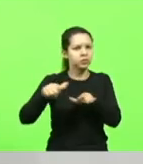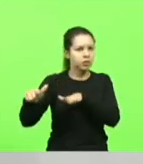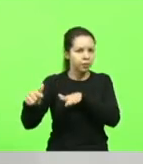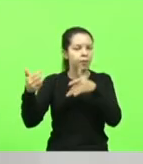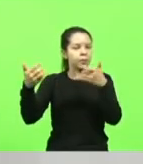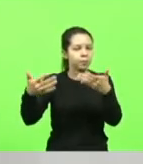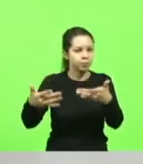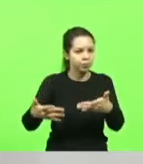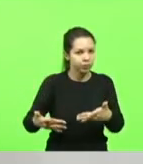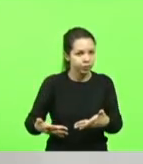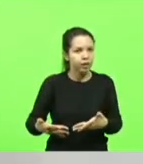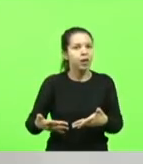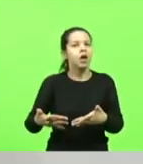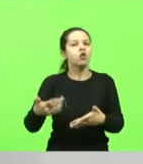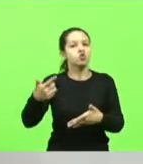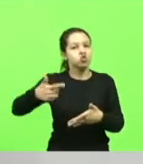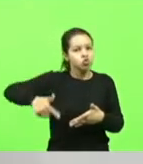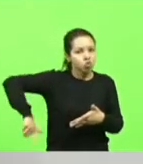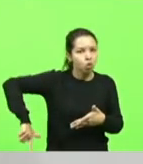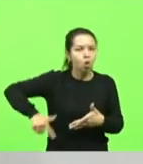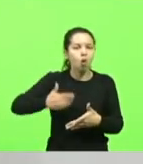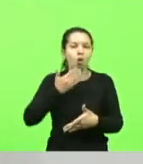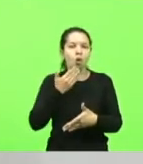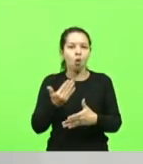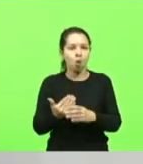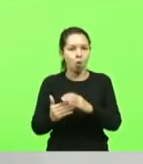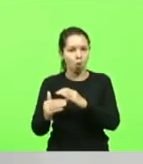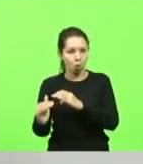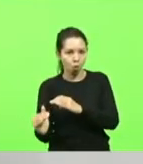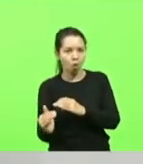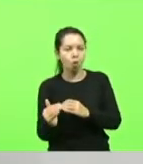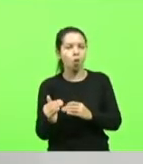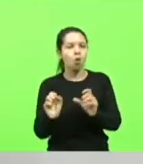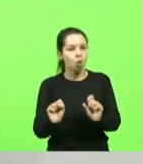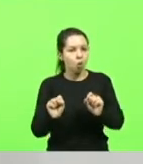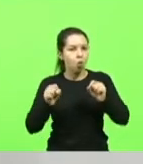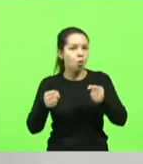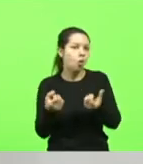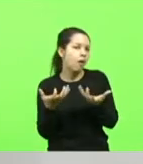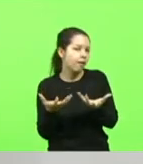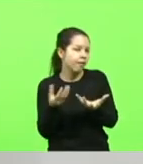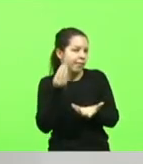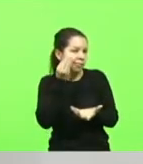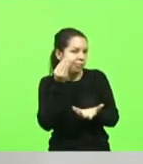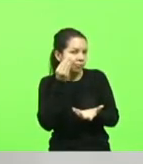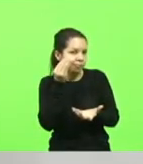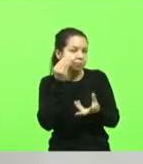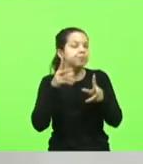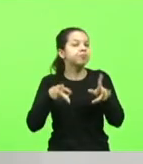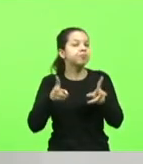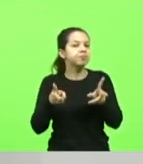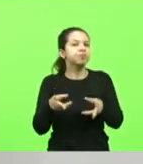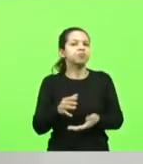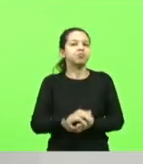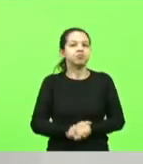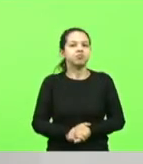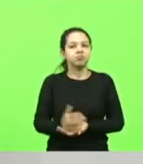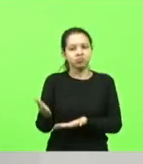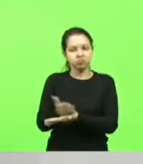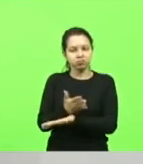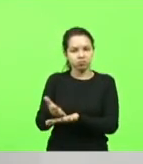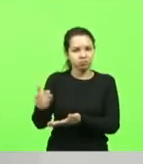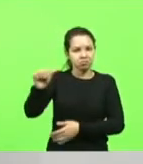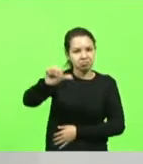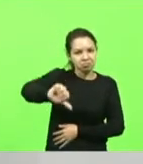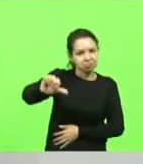encaminhando mais uma vez para uma tentativa. As mesmas tentativas nojentas, escrotas,